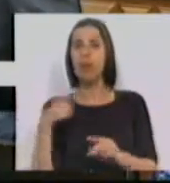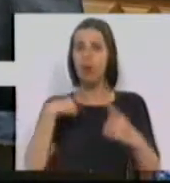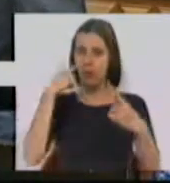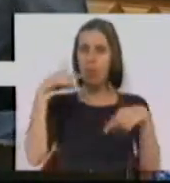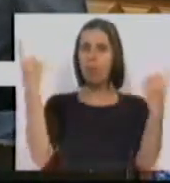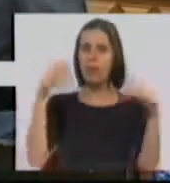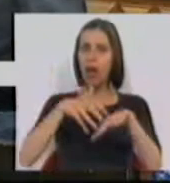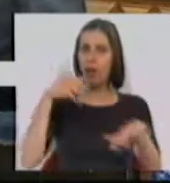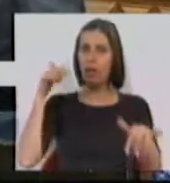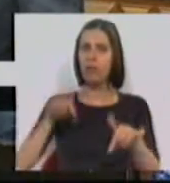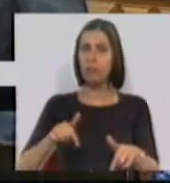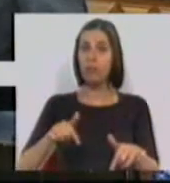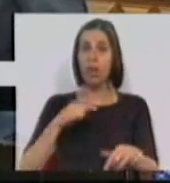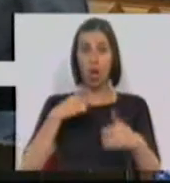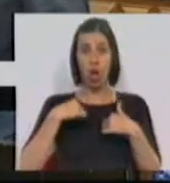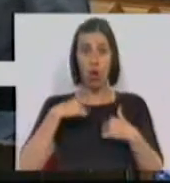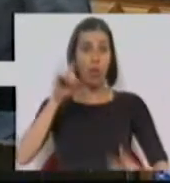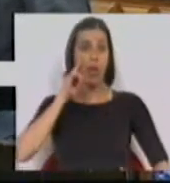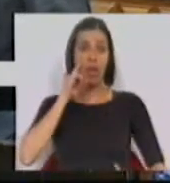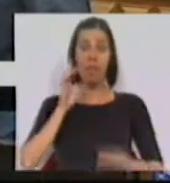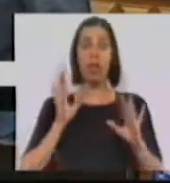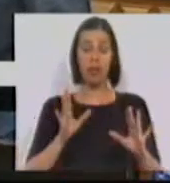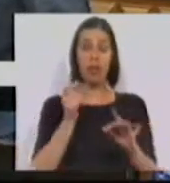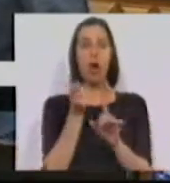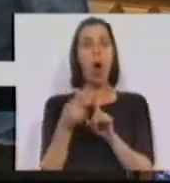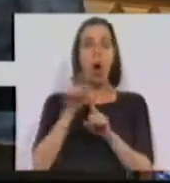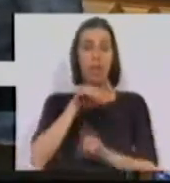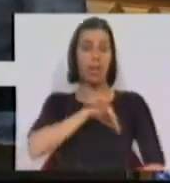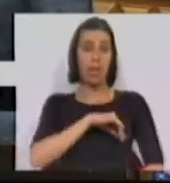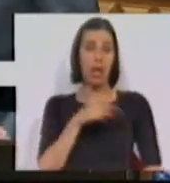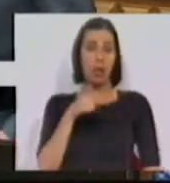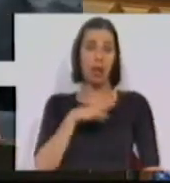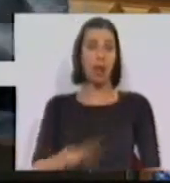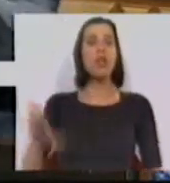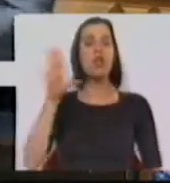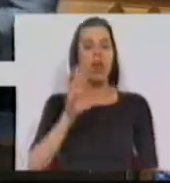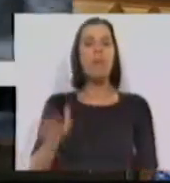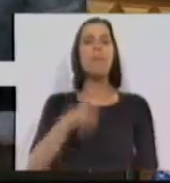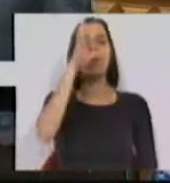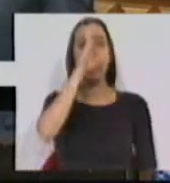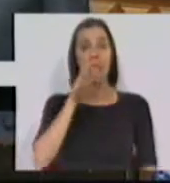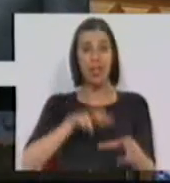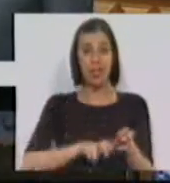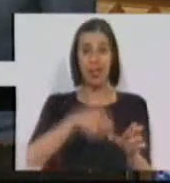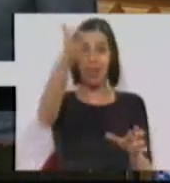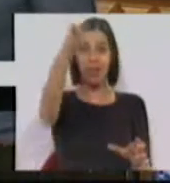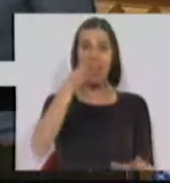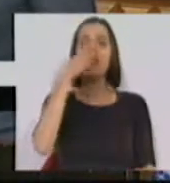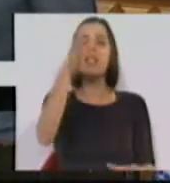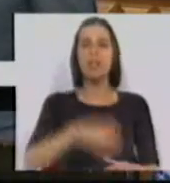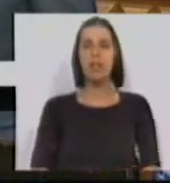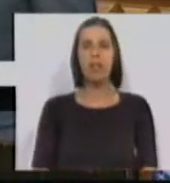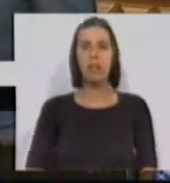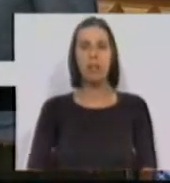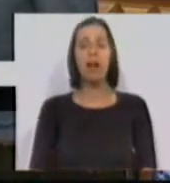partilhá-lo com a Câmara. Enquanto eu defendia o aumento do salário mínimo nacional, o Primeiro-Ministro que ali está sentado dizia assim,